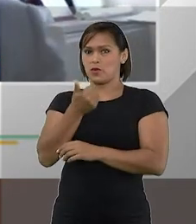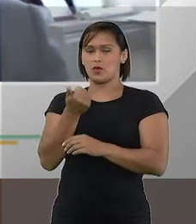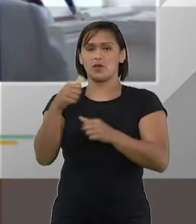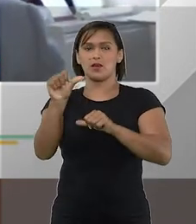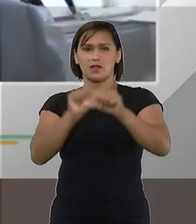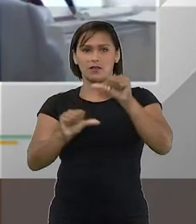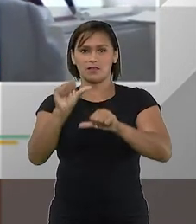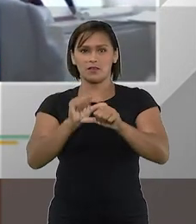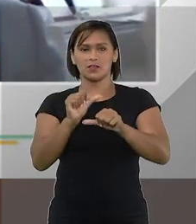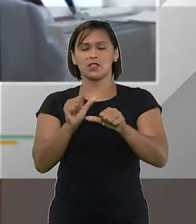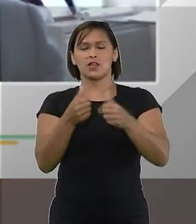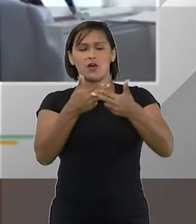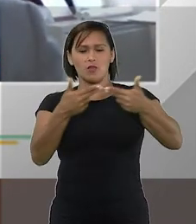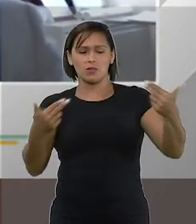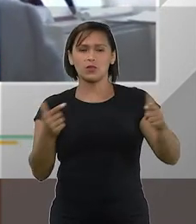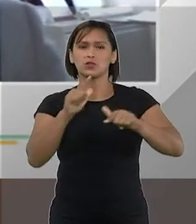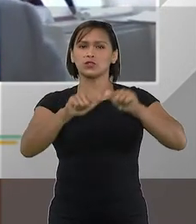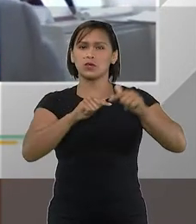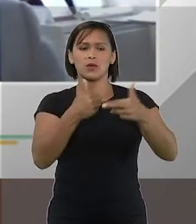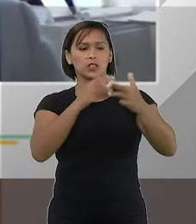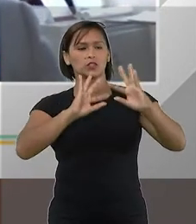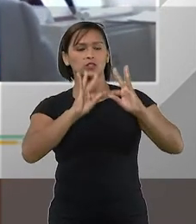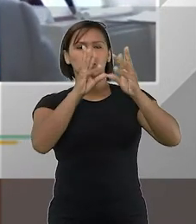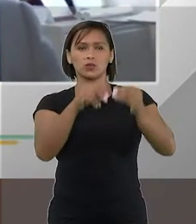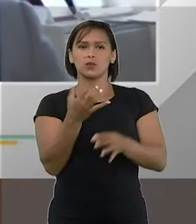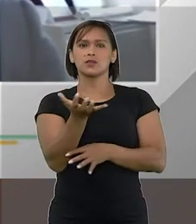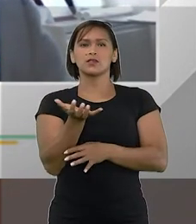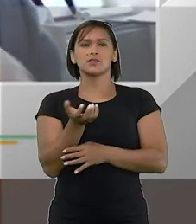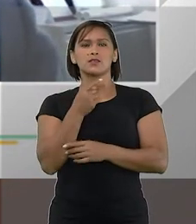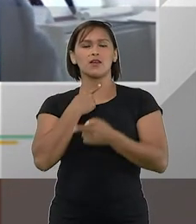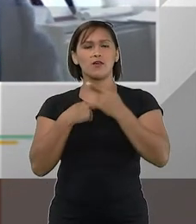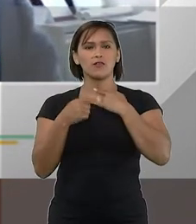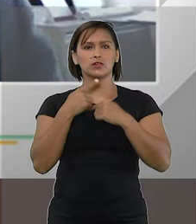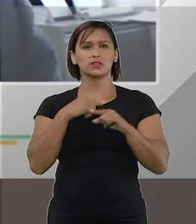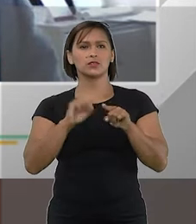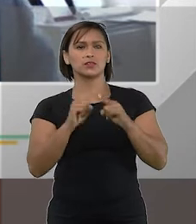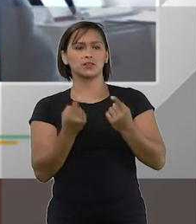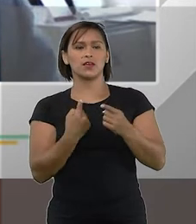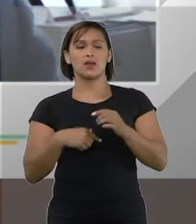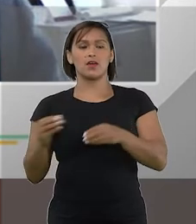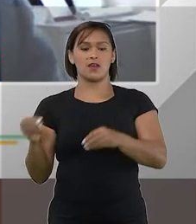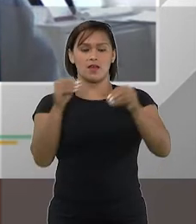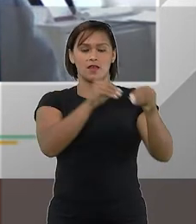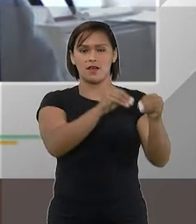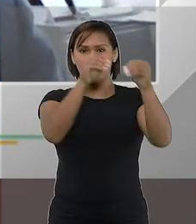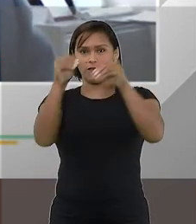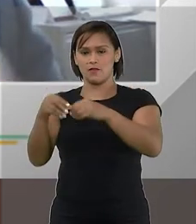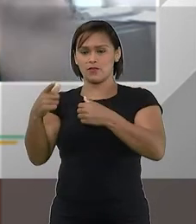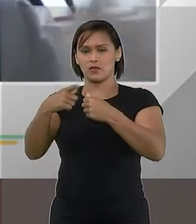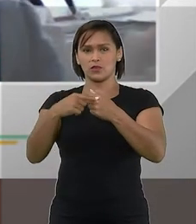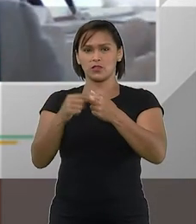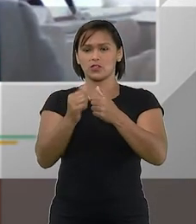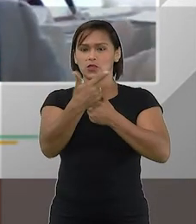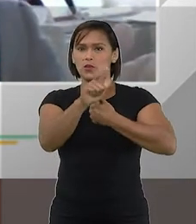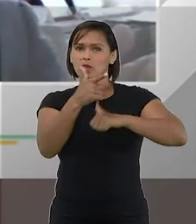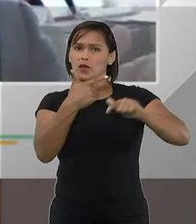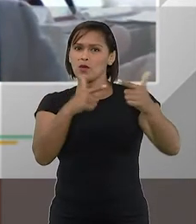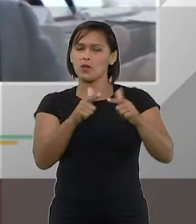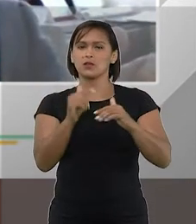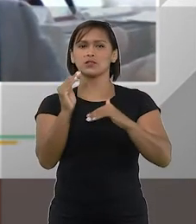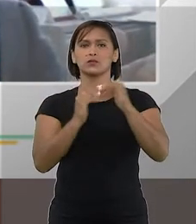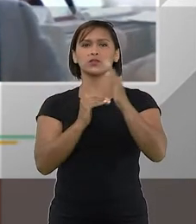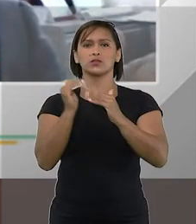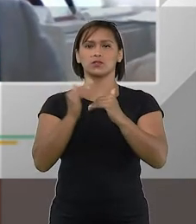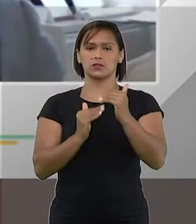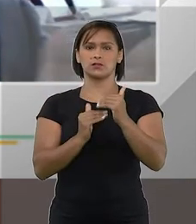que vai gerar os produtos, os empregos e tudo mais que a gente quer, e pela realocação dos seus ativos em outras cadeias